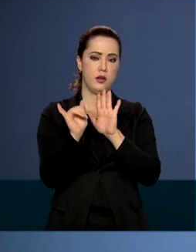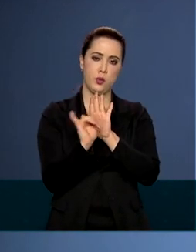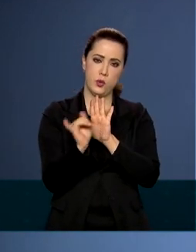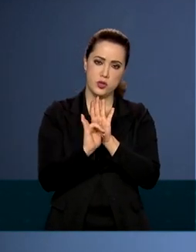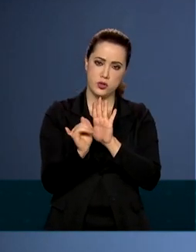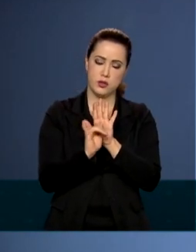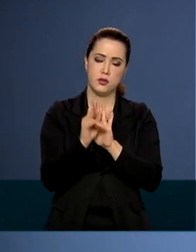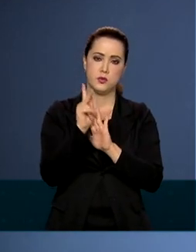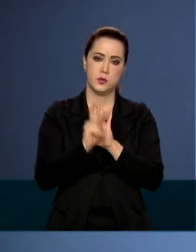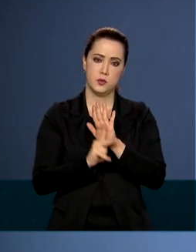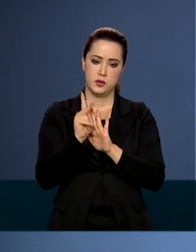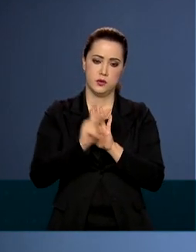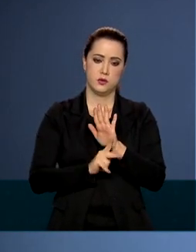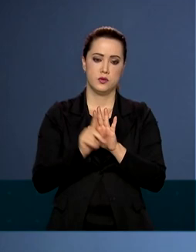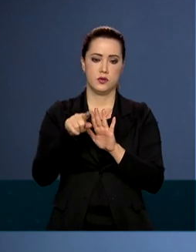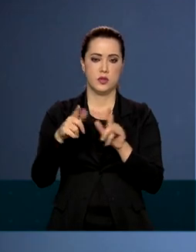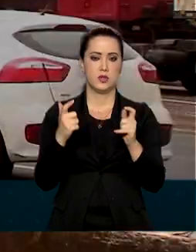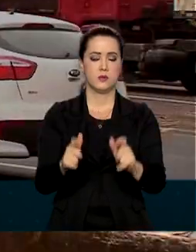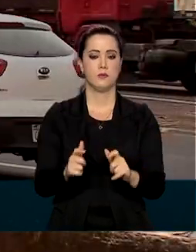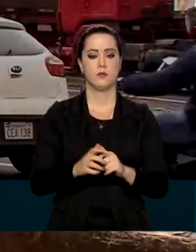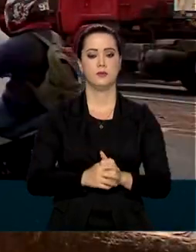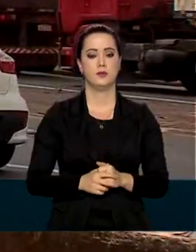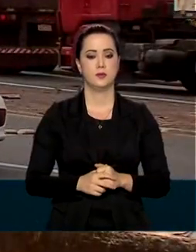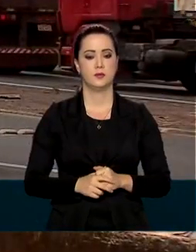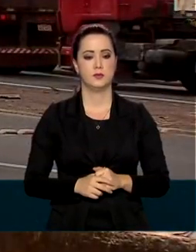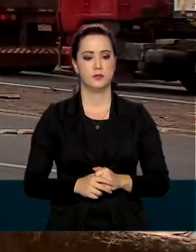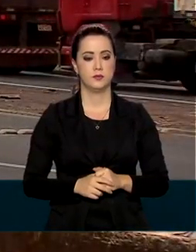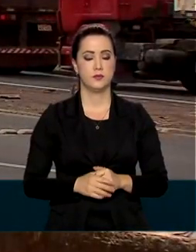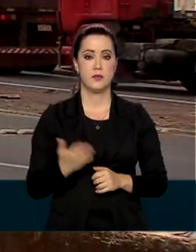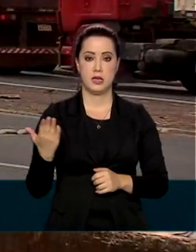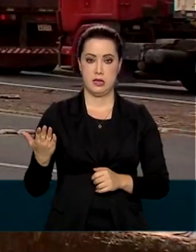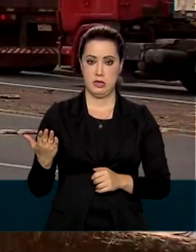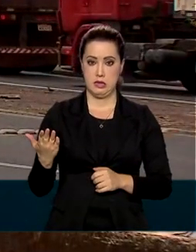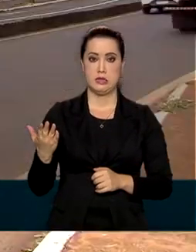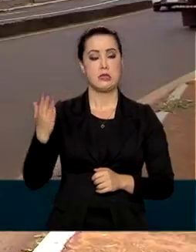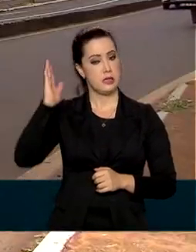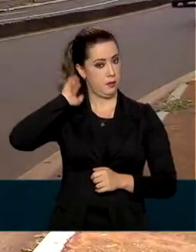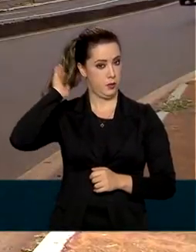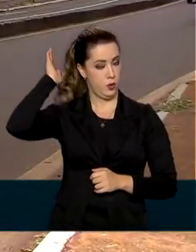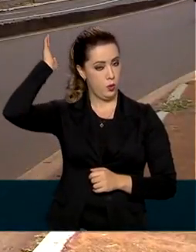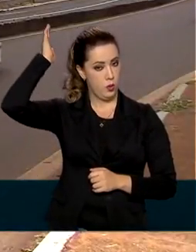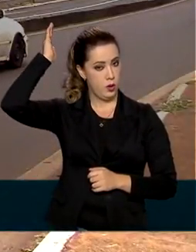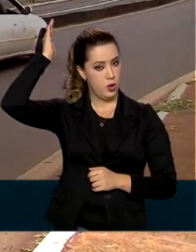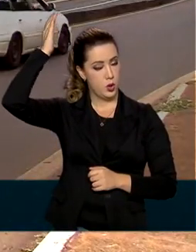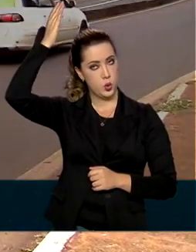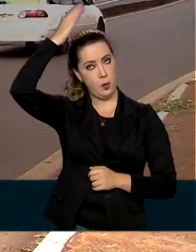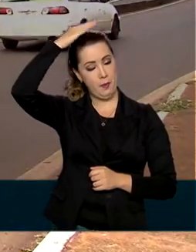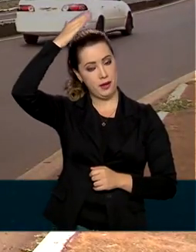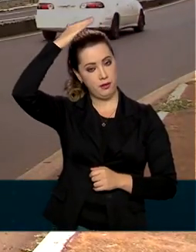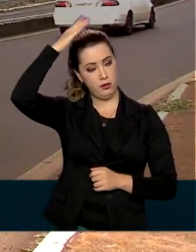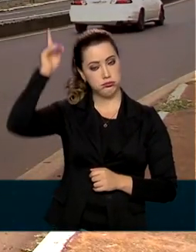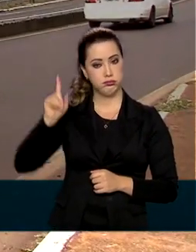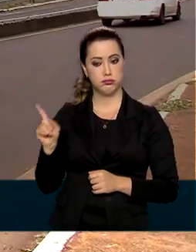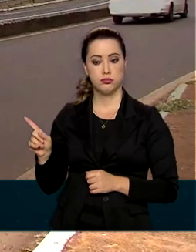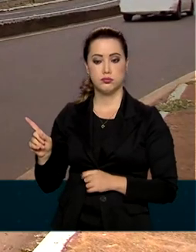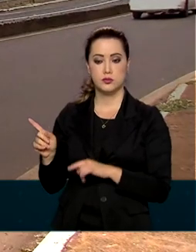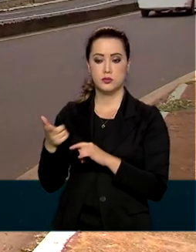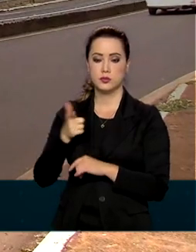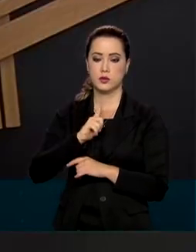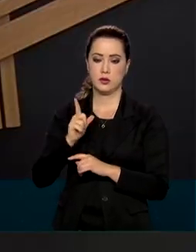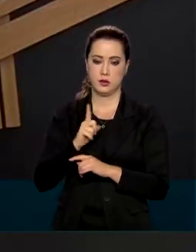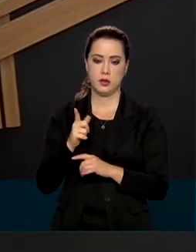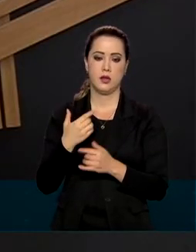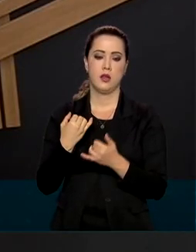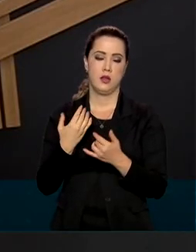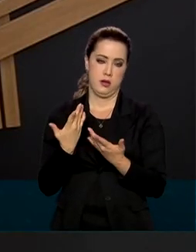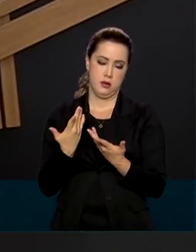implementar projetos nessas áreas. Foz do Iguaçu, no Paraná, é uma das cidades gêmeas que vão ser beneficiadas.